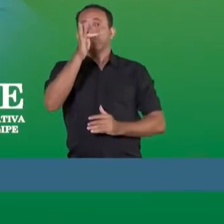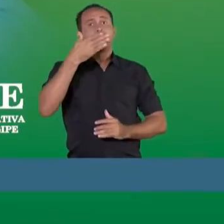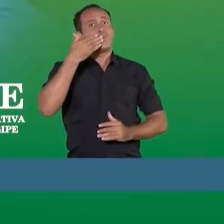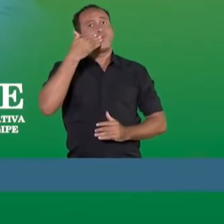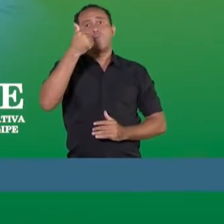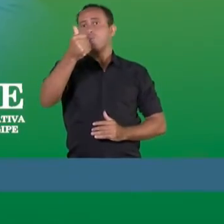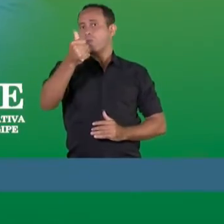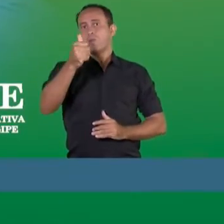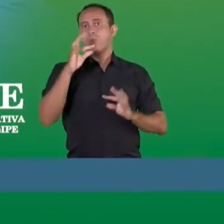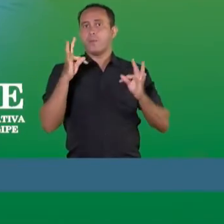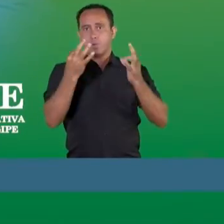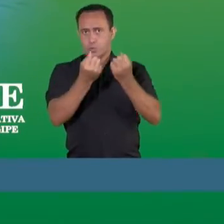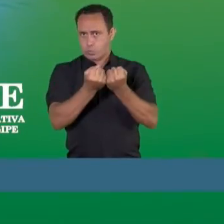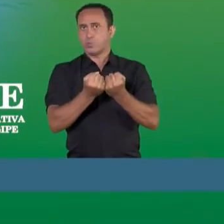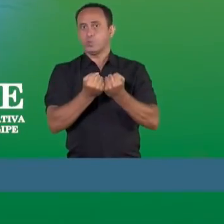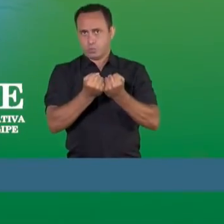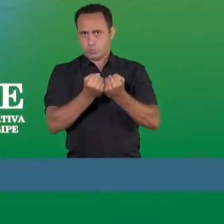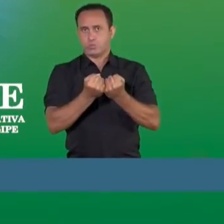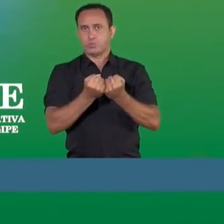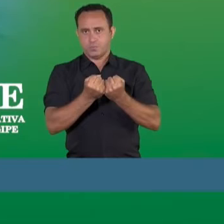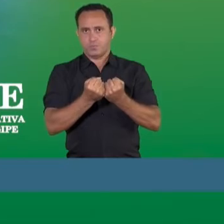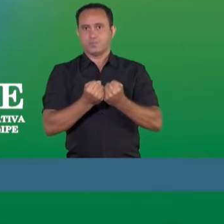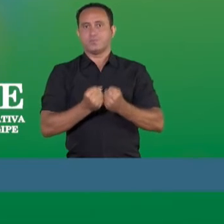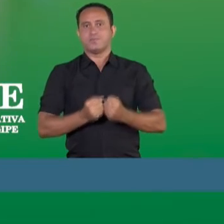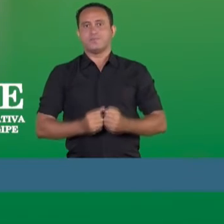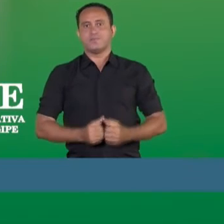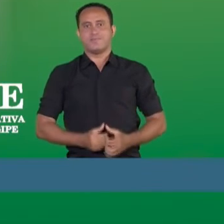um futuro cada vez melhor para todos.